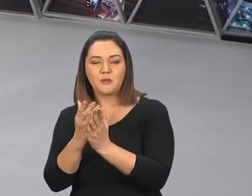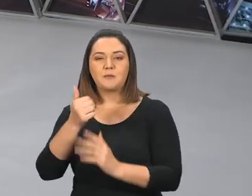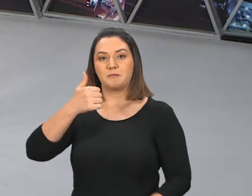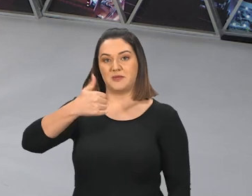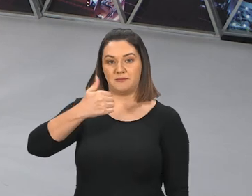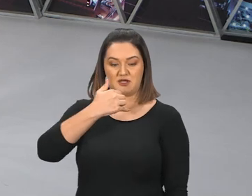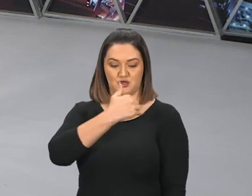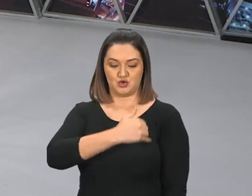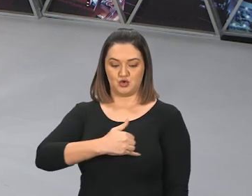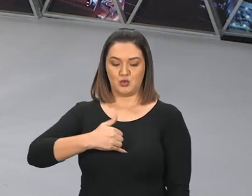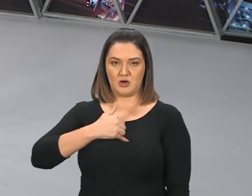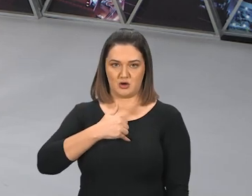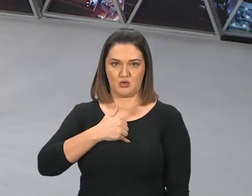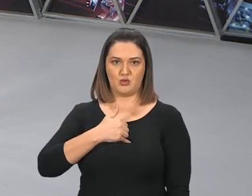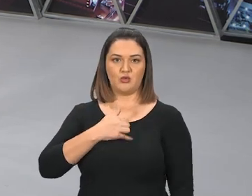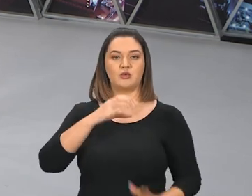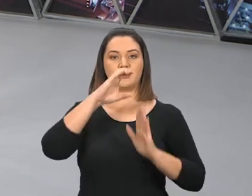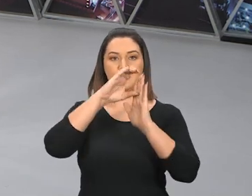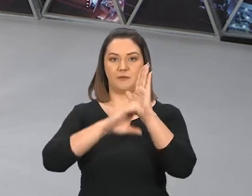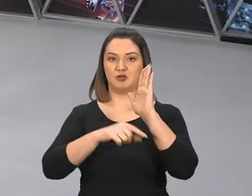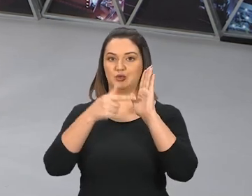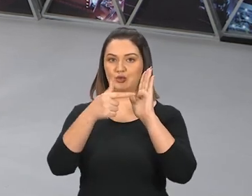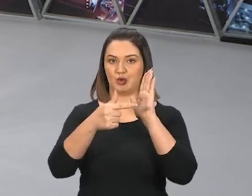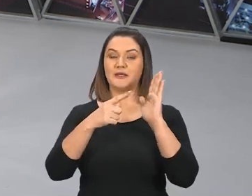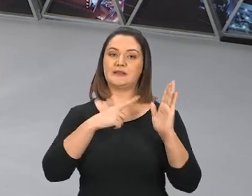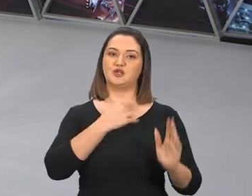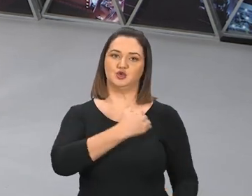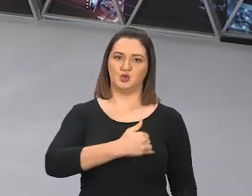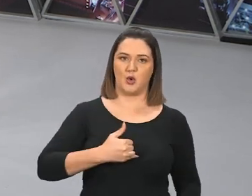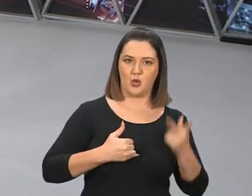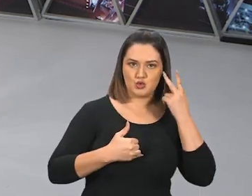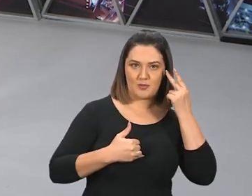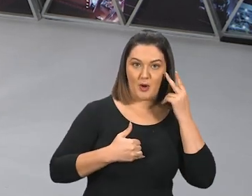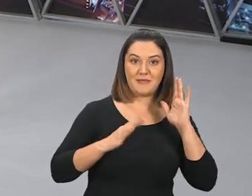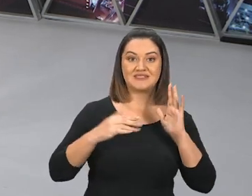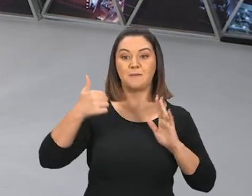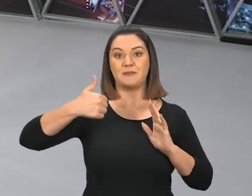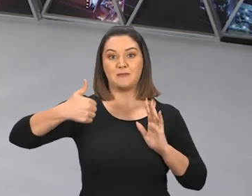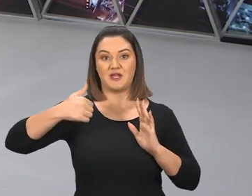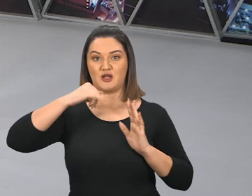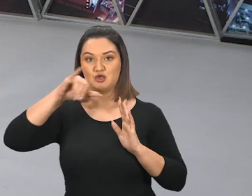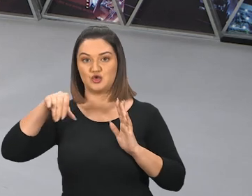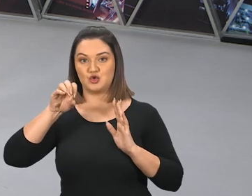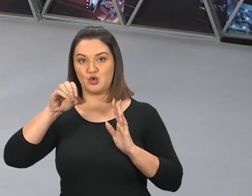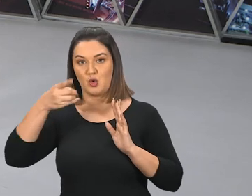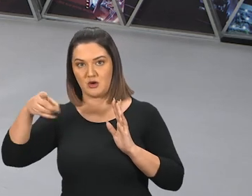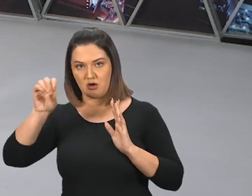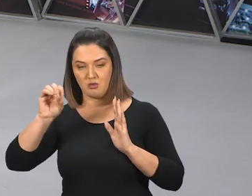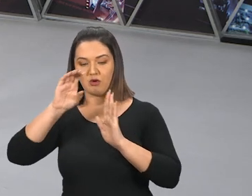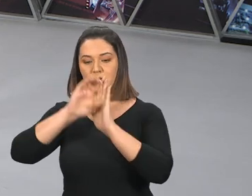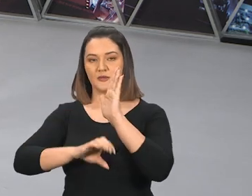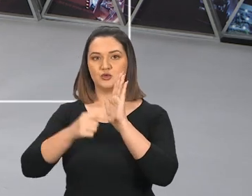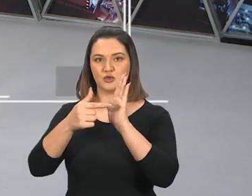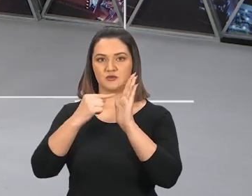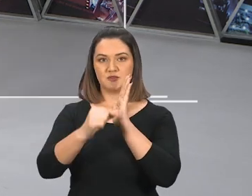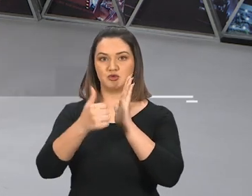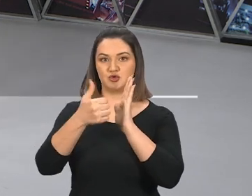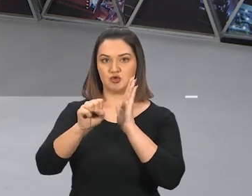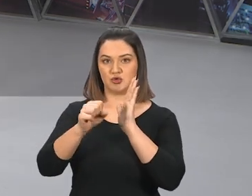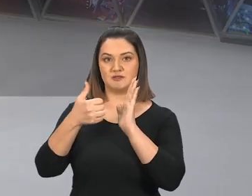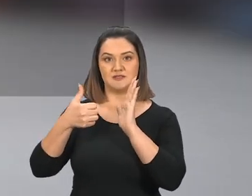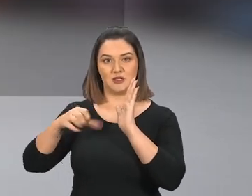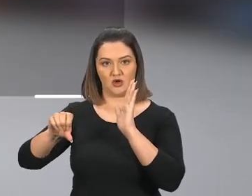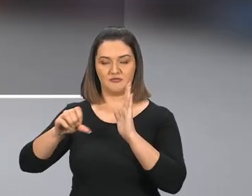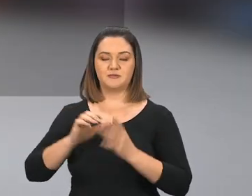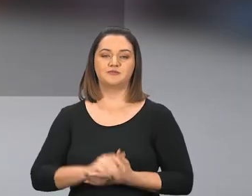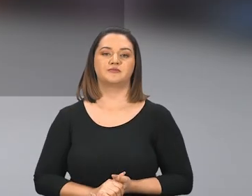Primeiro João, no capítulo 2, e nos versículos 18 e 19, diz